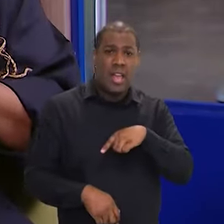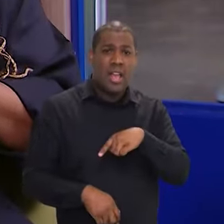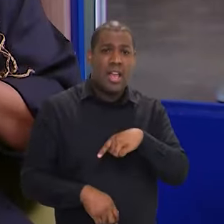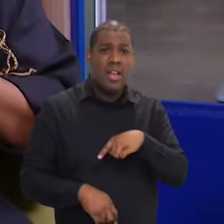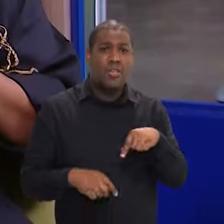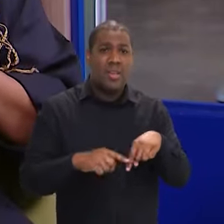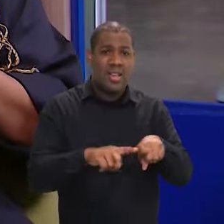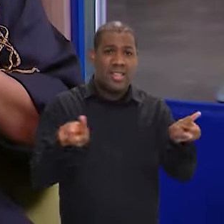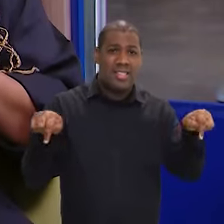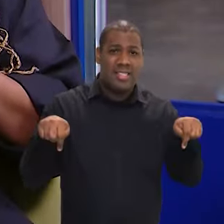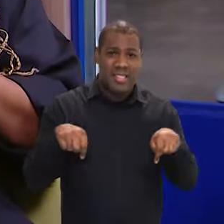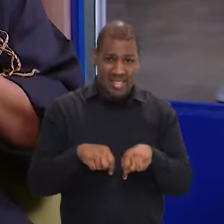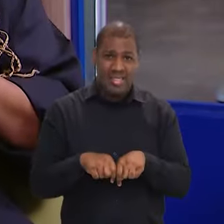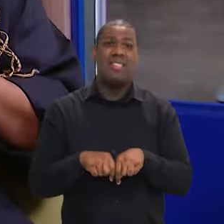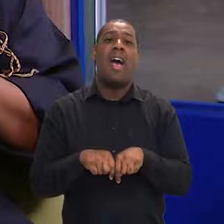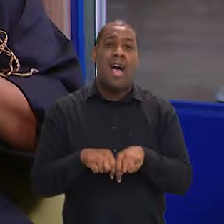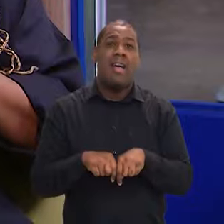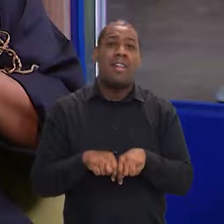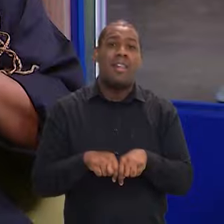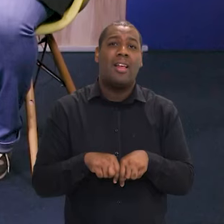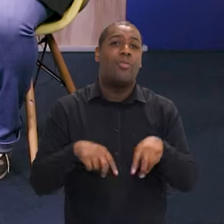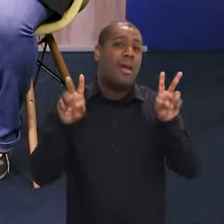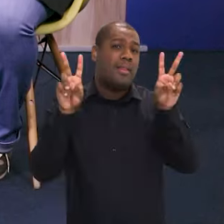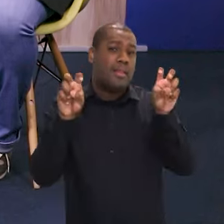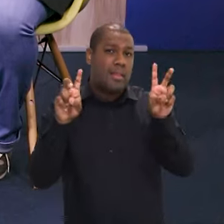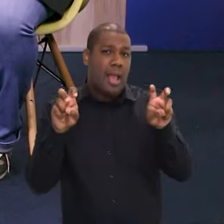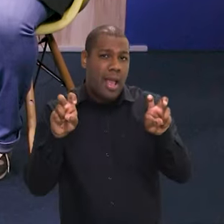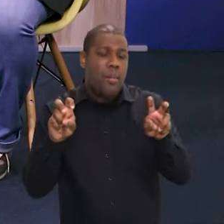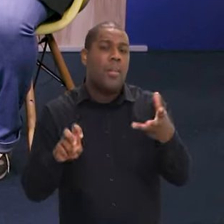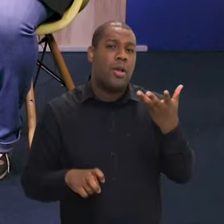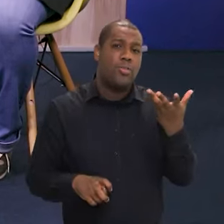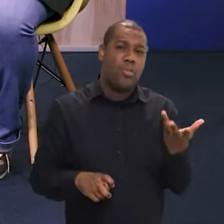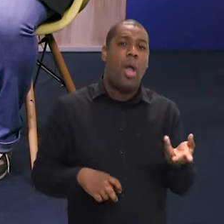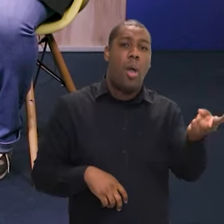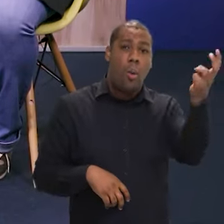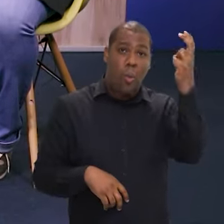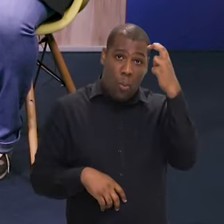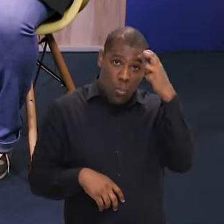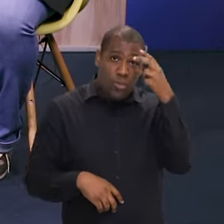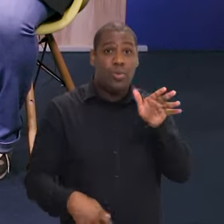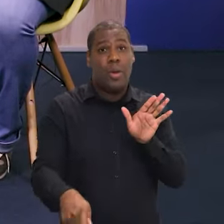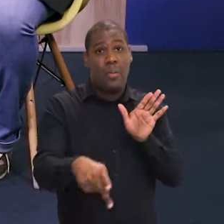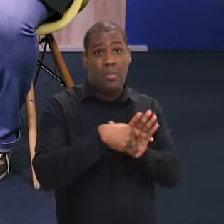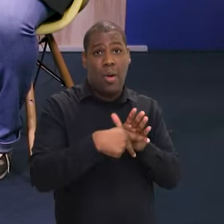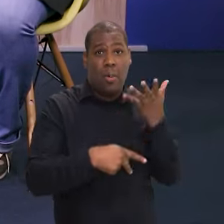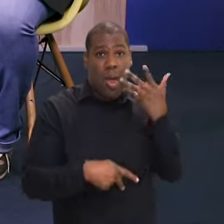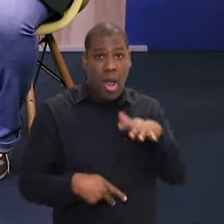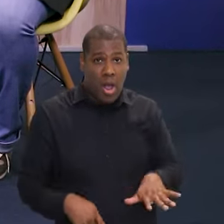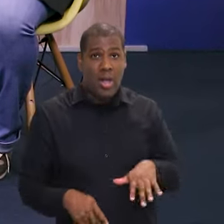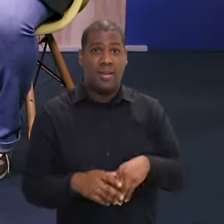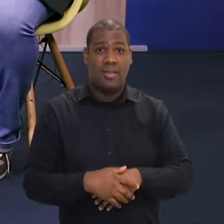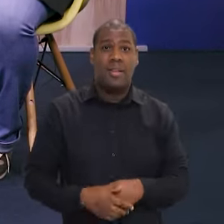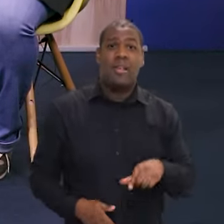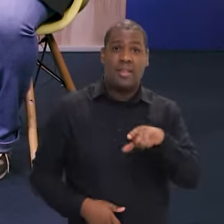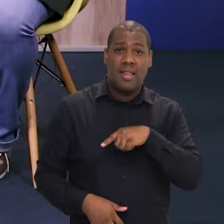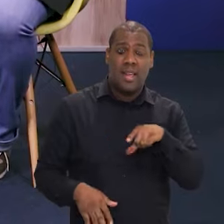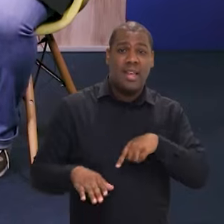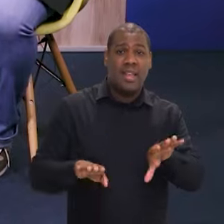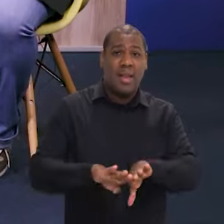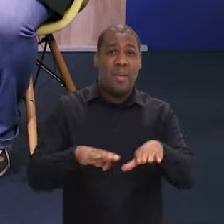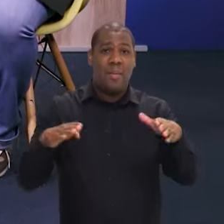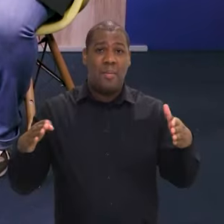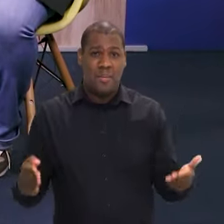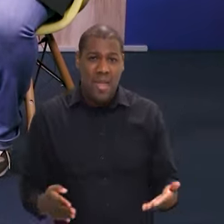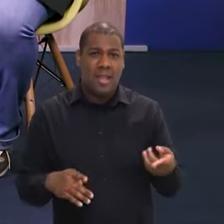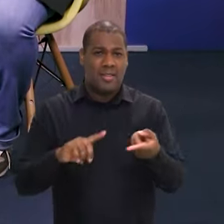tratar de cultura infância e juventude e eu achei aquilo maravilhoso porque eles colocam